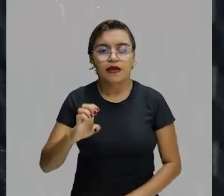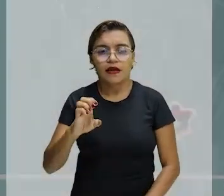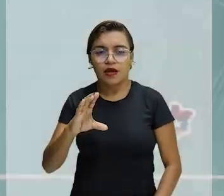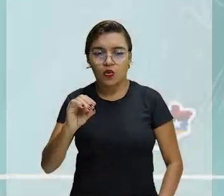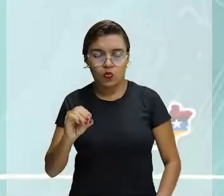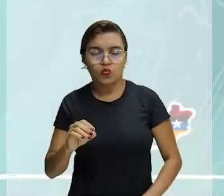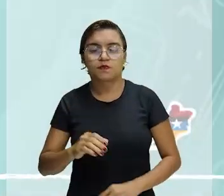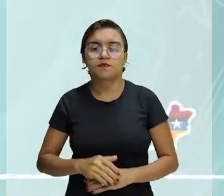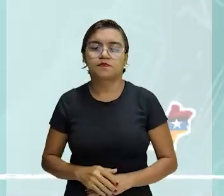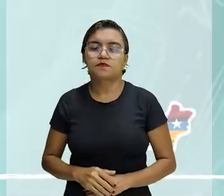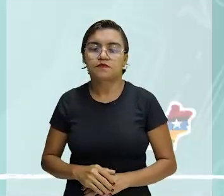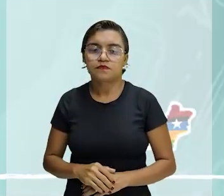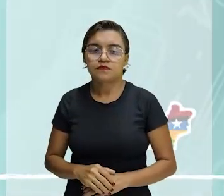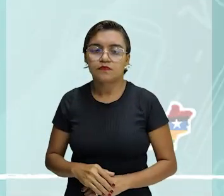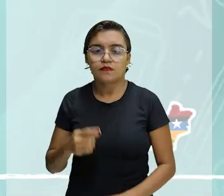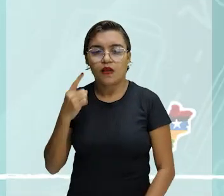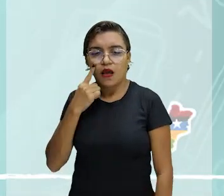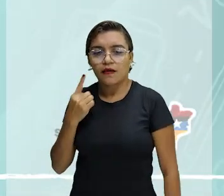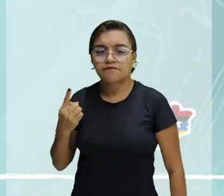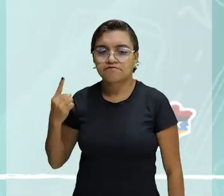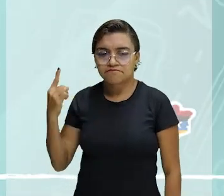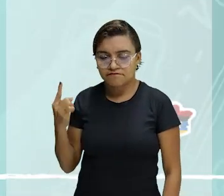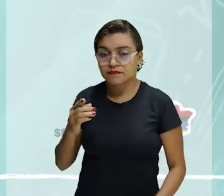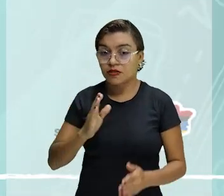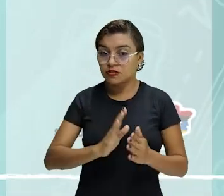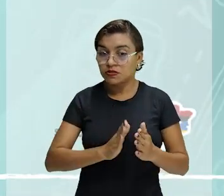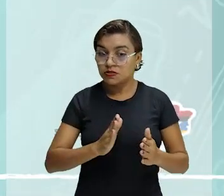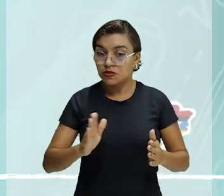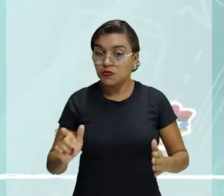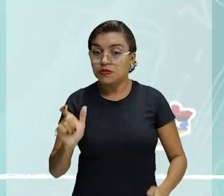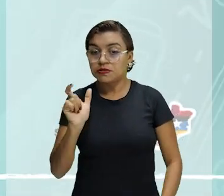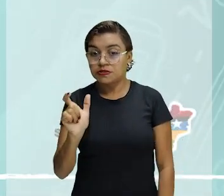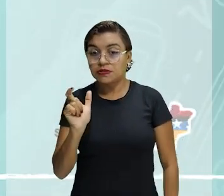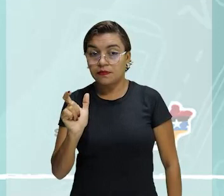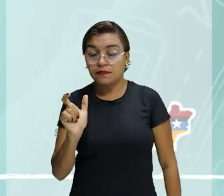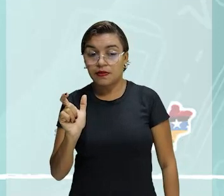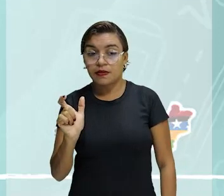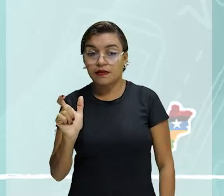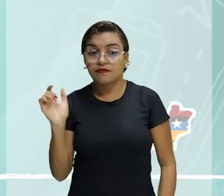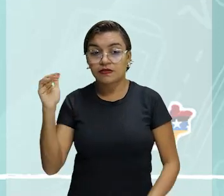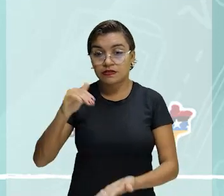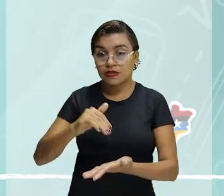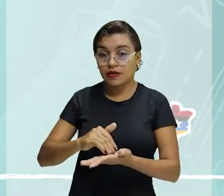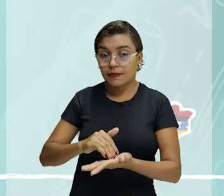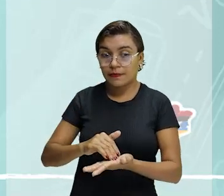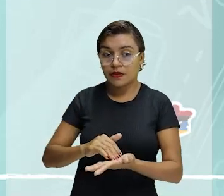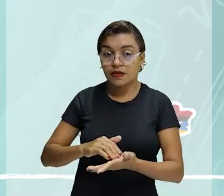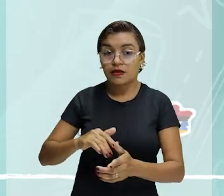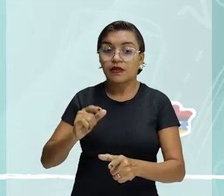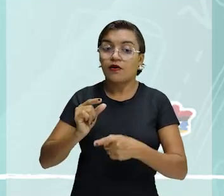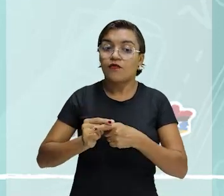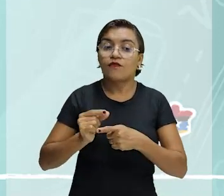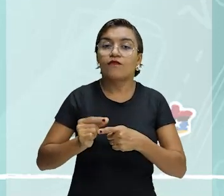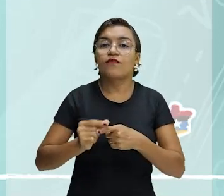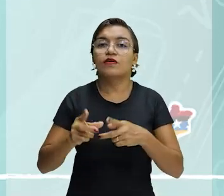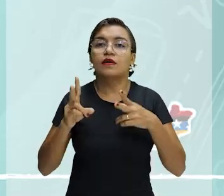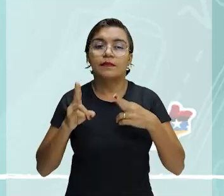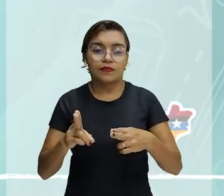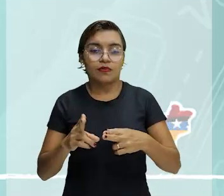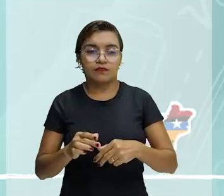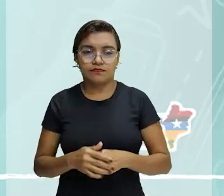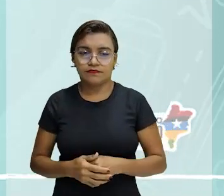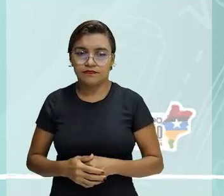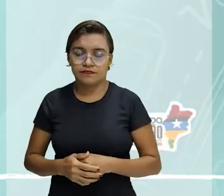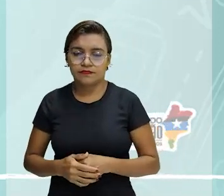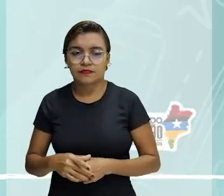O eco. Consiste no emprego de uma sequência de palavras terminadas pelo mesmo som. Sem cessar, só sei sofrer por